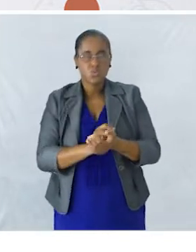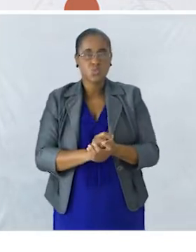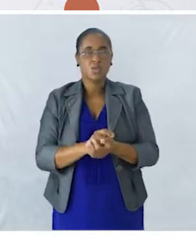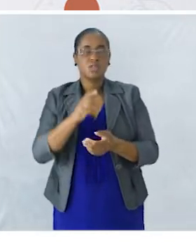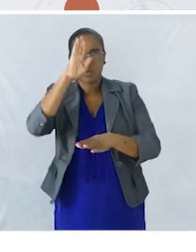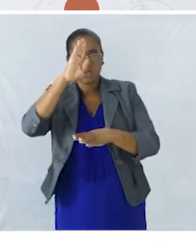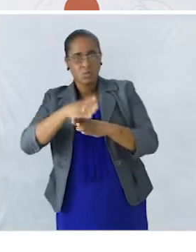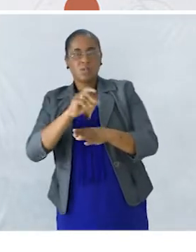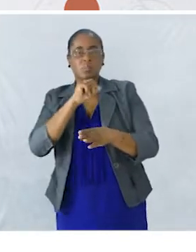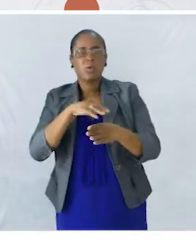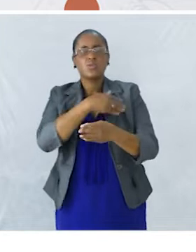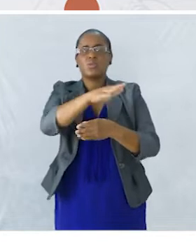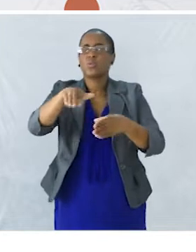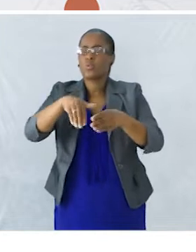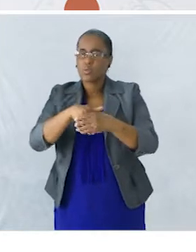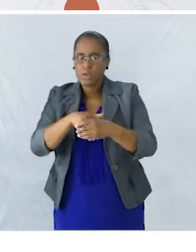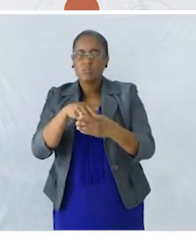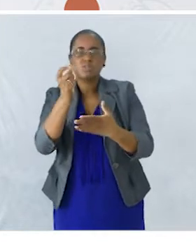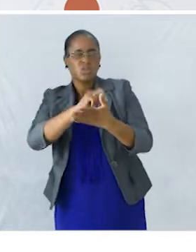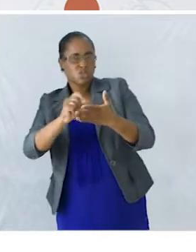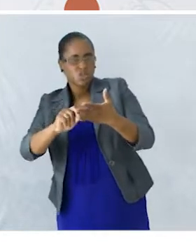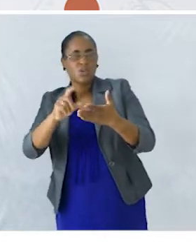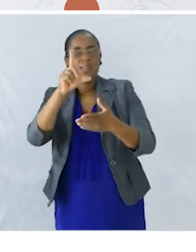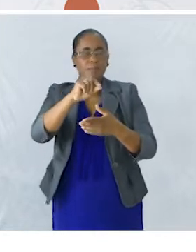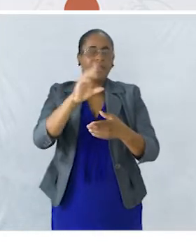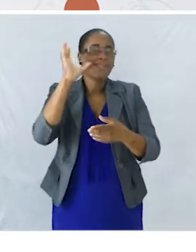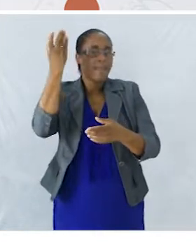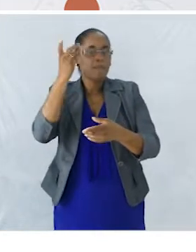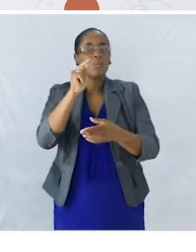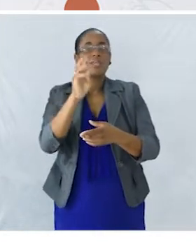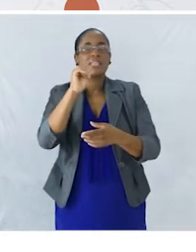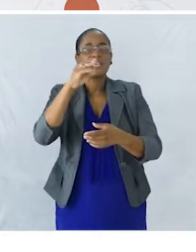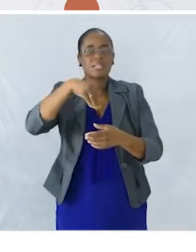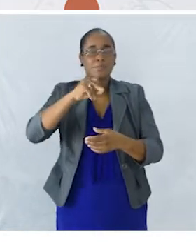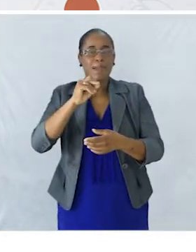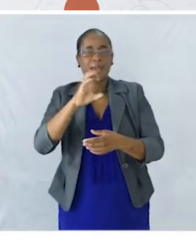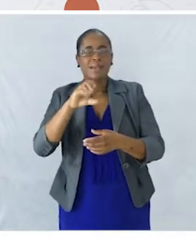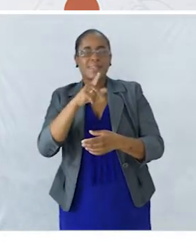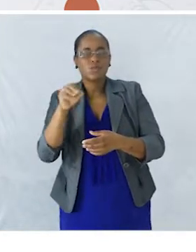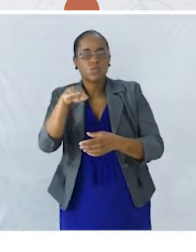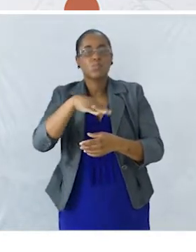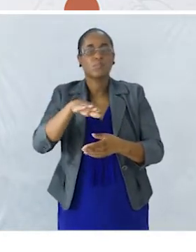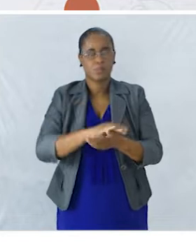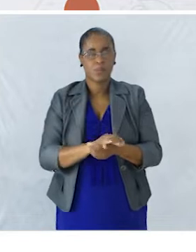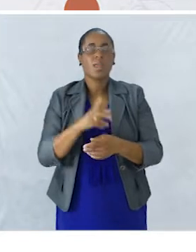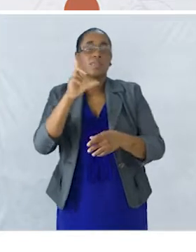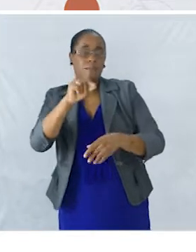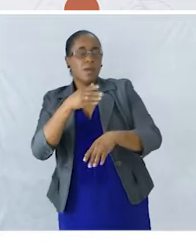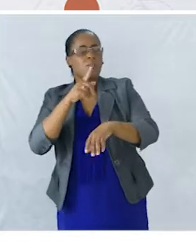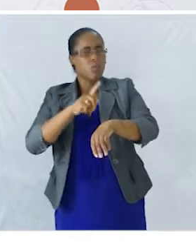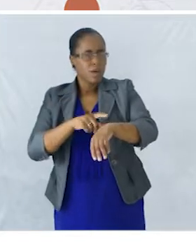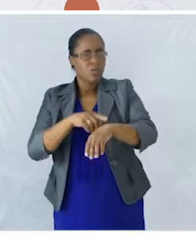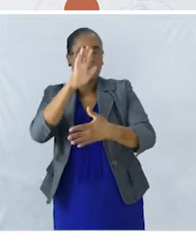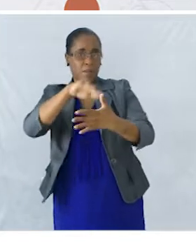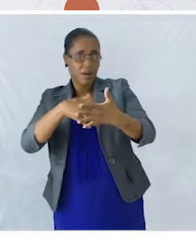podem inserir Alguma descrição Também do tempo E do espaço E ainda No momento da planificação Vão